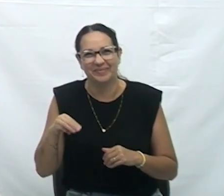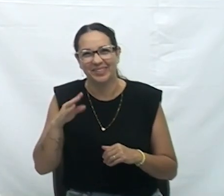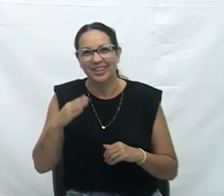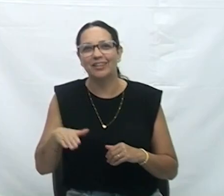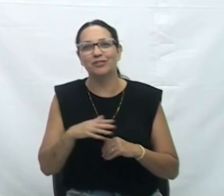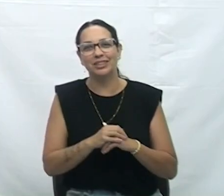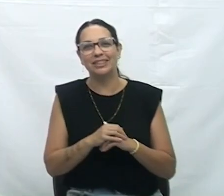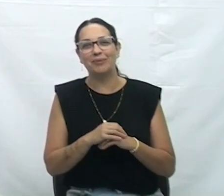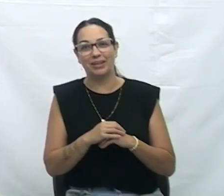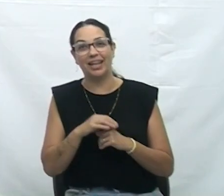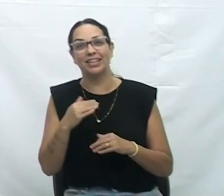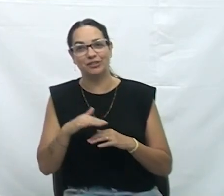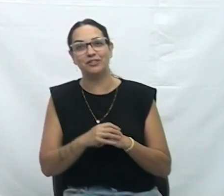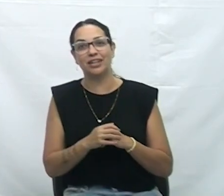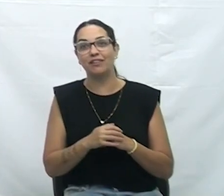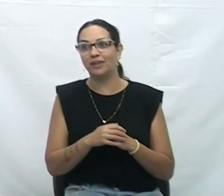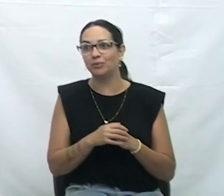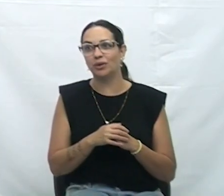político.